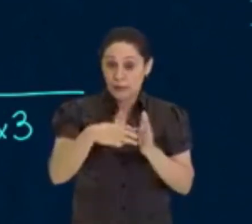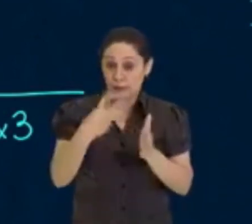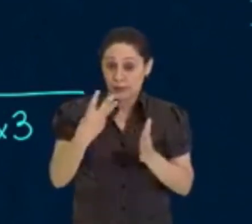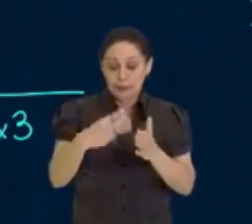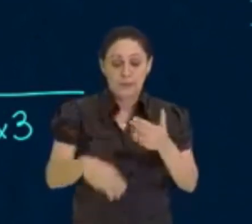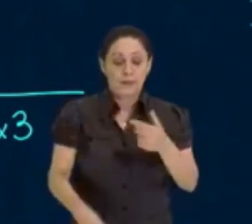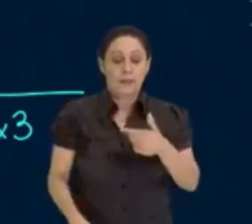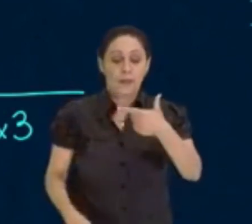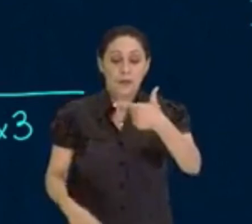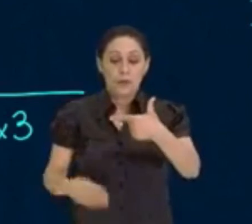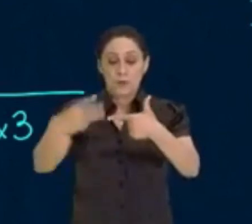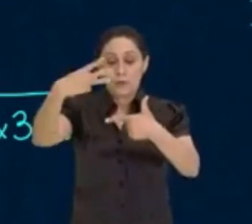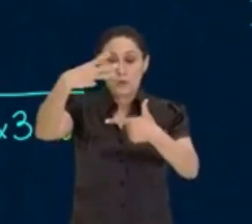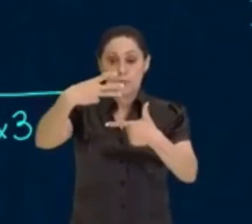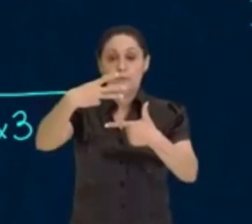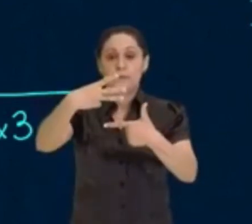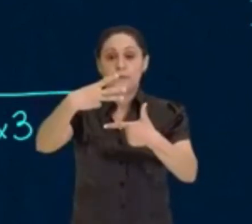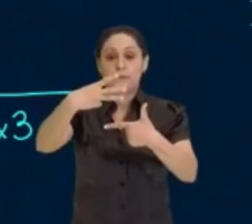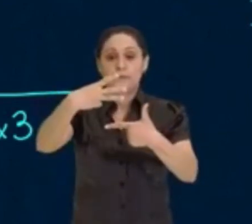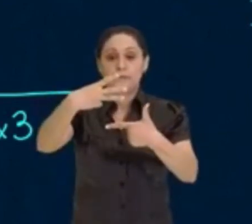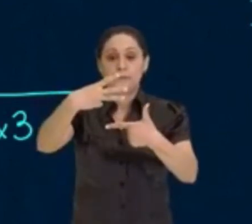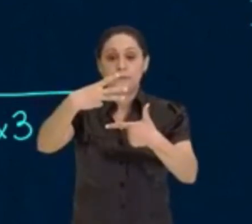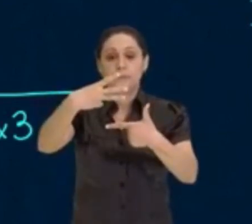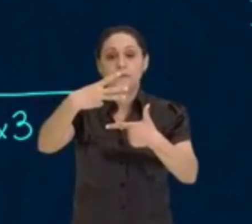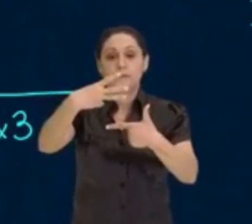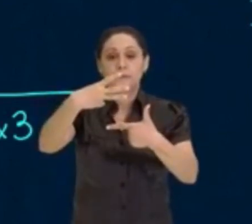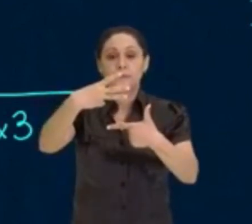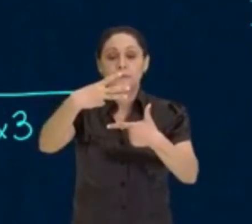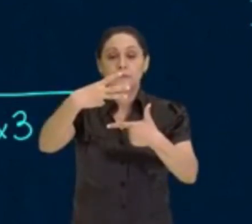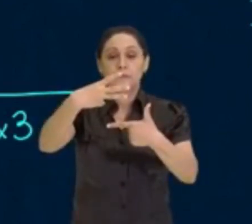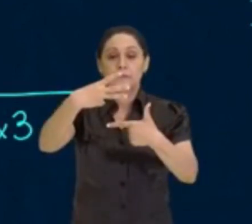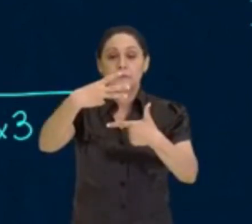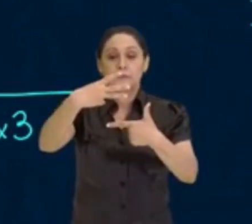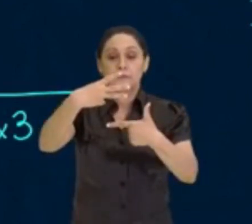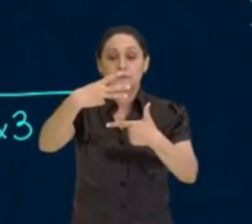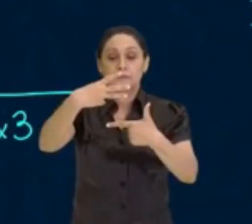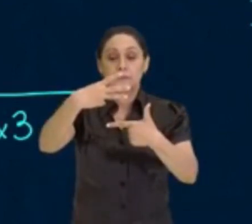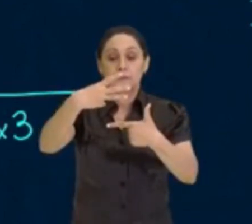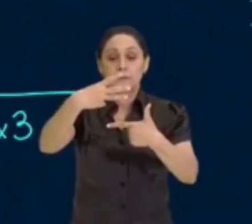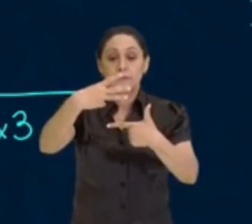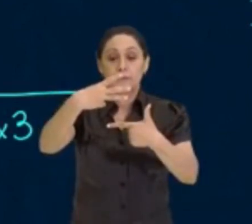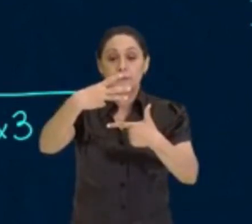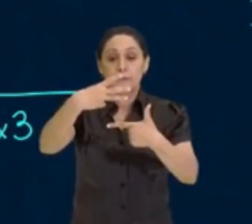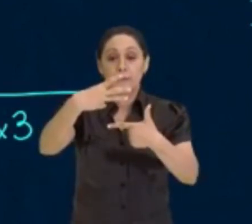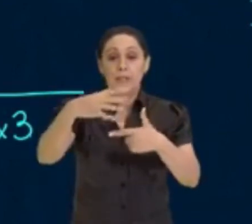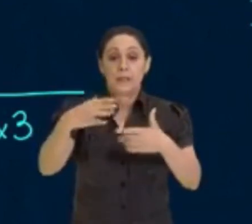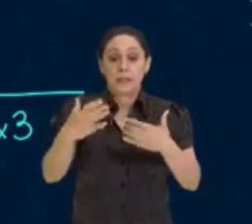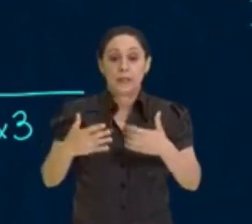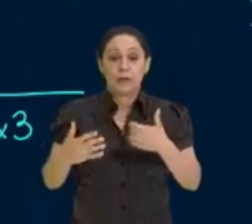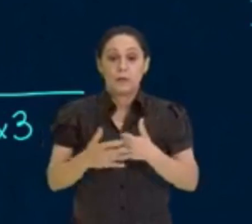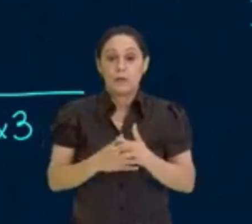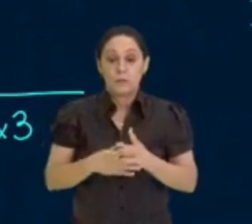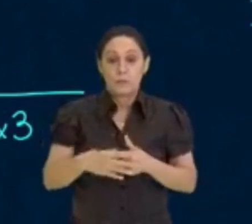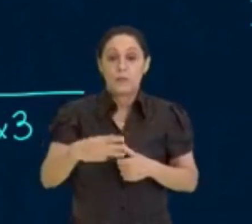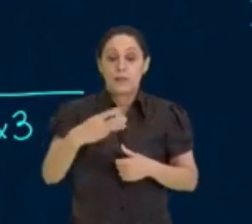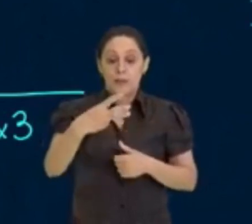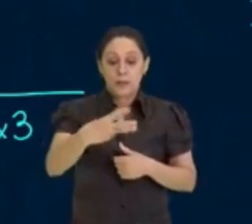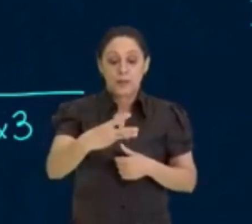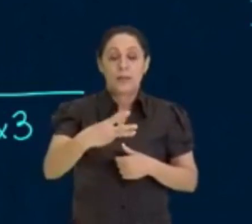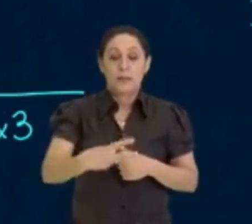2 elevado ao cubo, ou 2 elevado à terceira potência, tá bom? Aqui embaixo, também está repetindo,